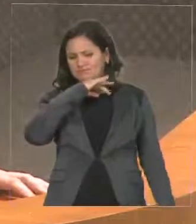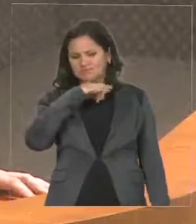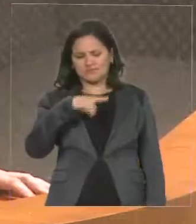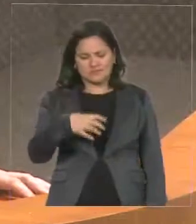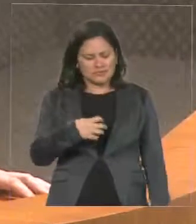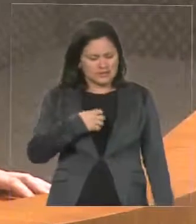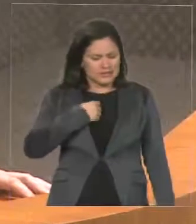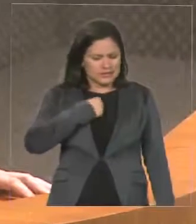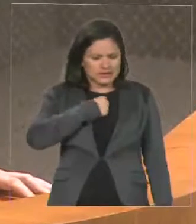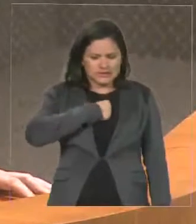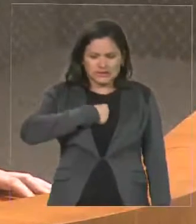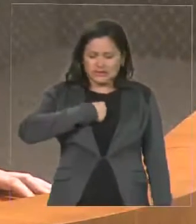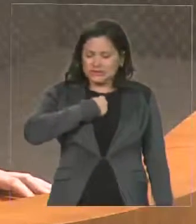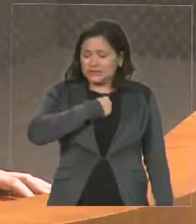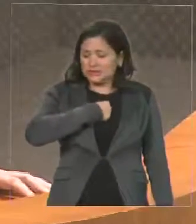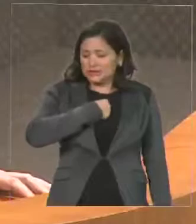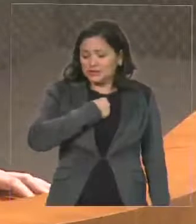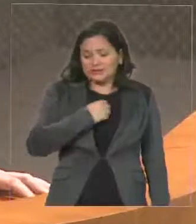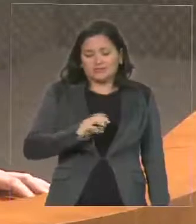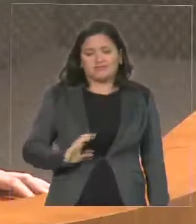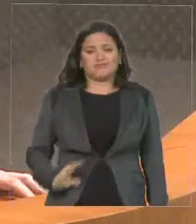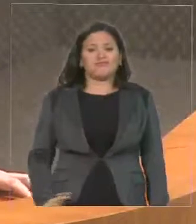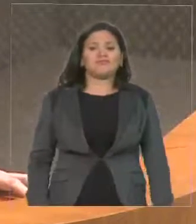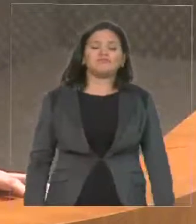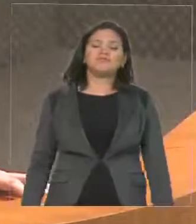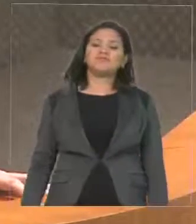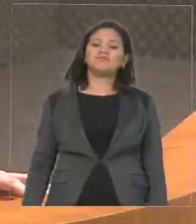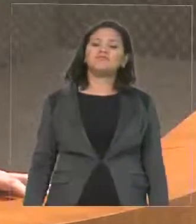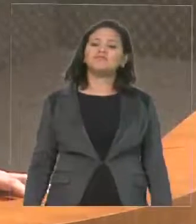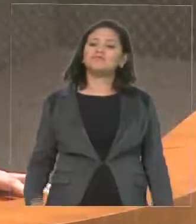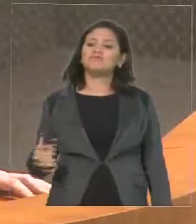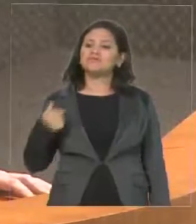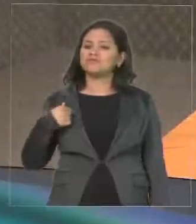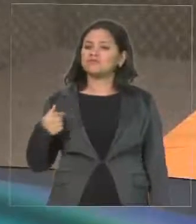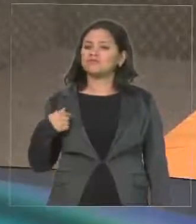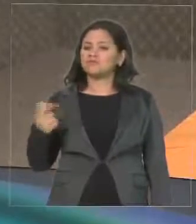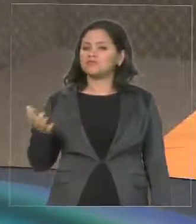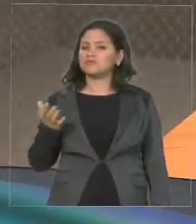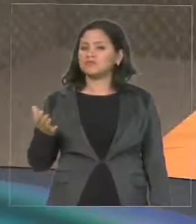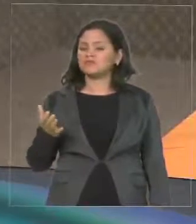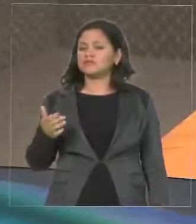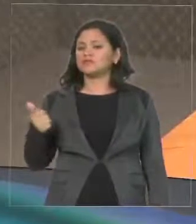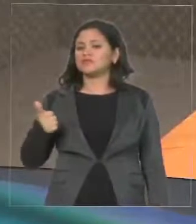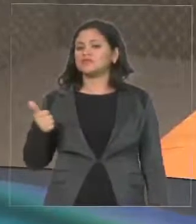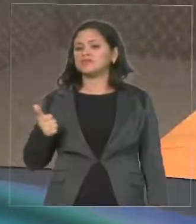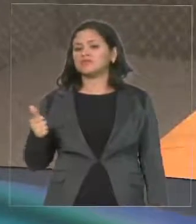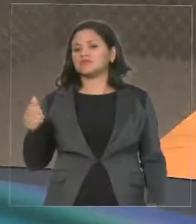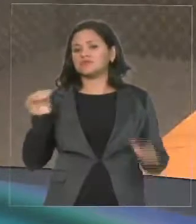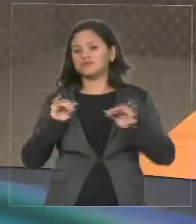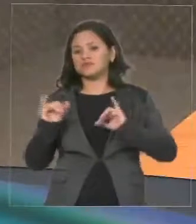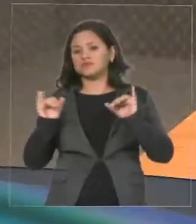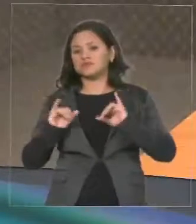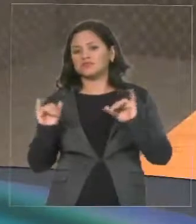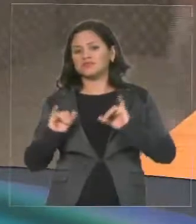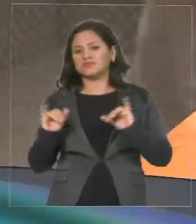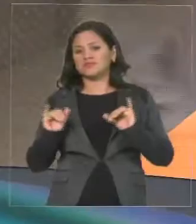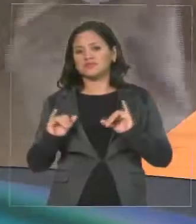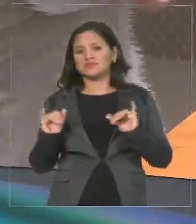novamente. E aqui eu queria, inicialmente, lhe fazer uma...